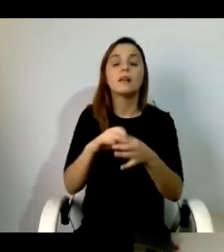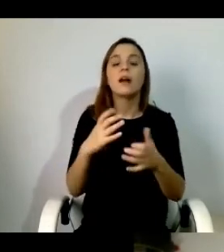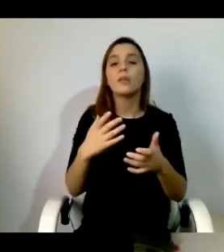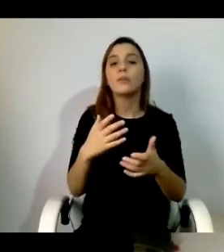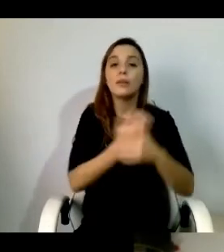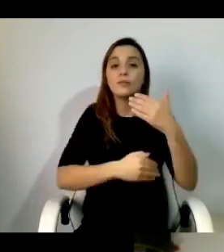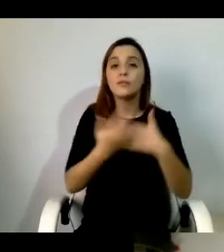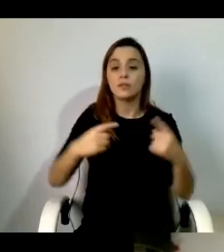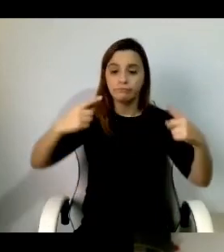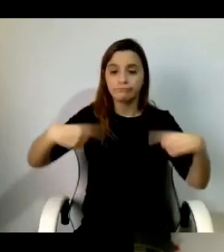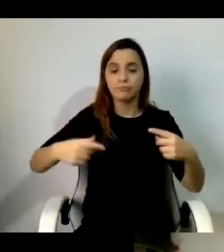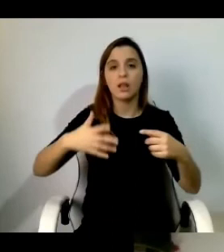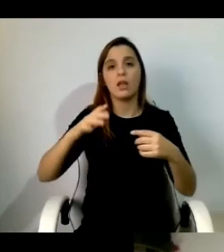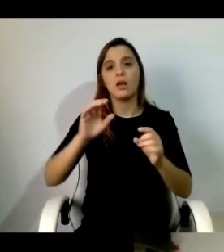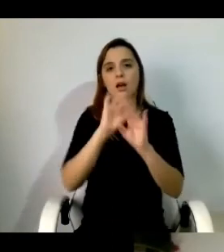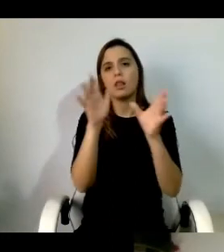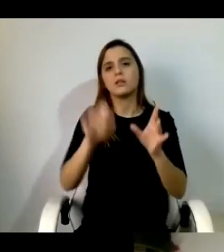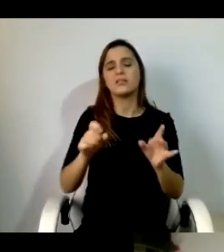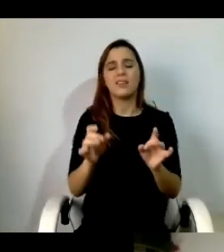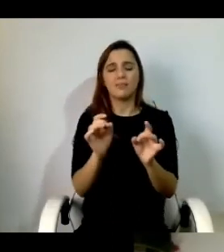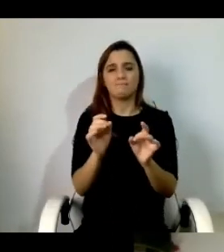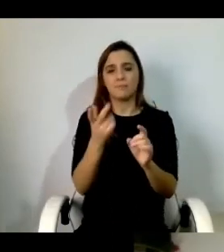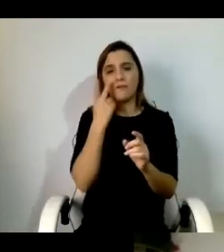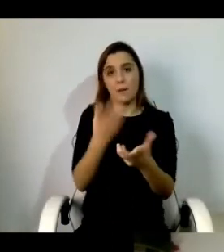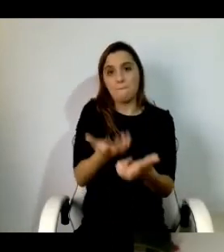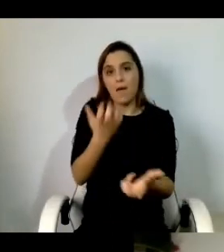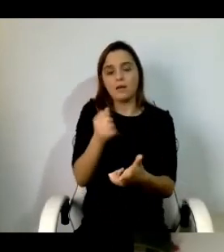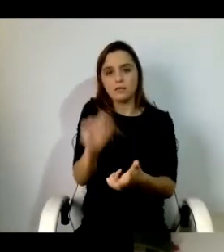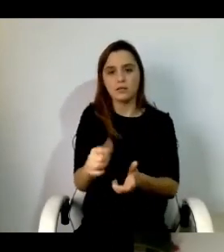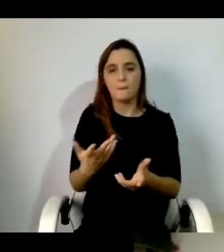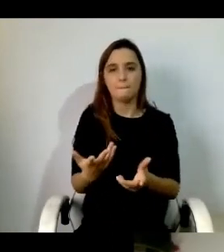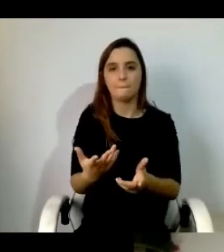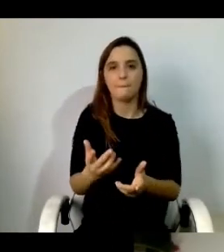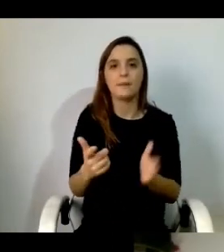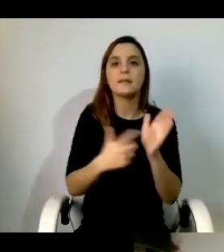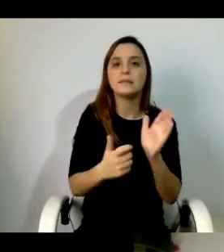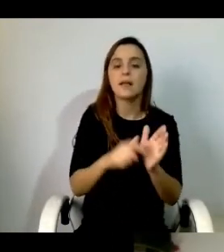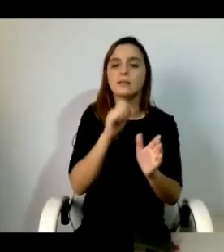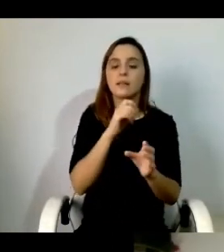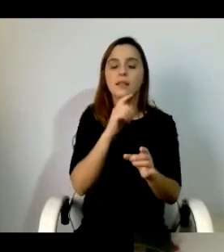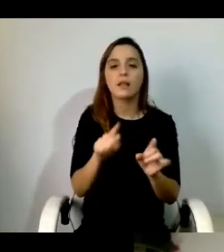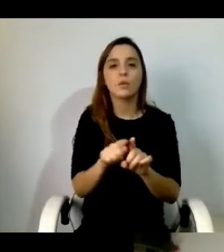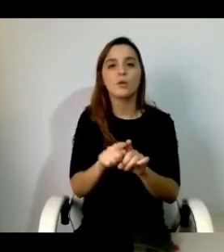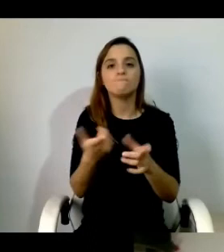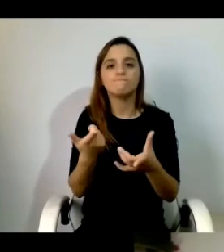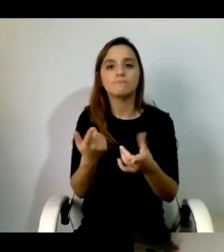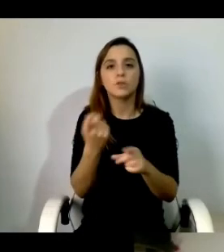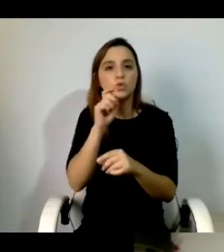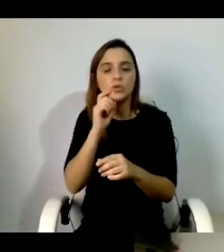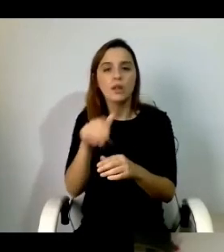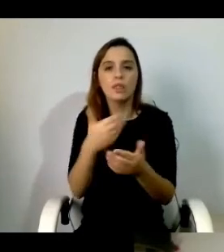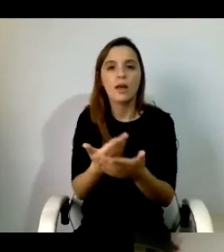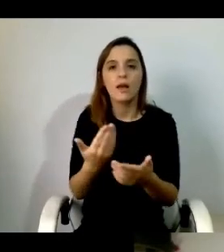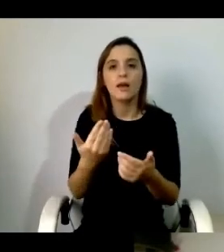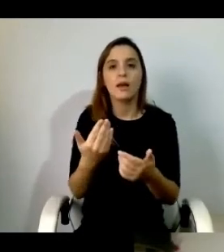postulam como evidentes a necessidade do ajudante pessoal e a necessidade de cautelar as acessibilidades como digamos grandes